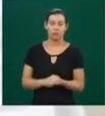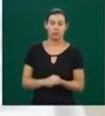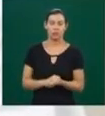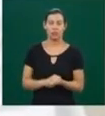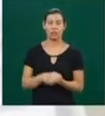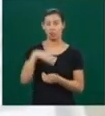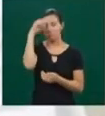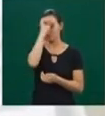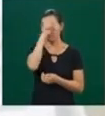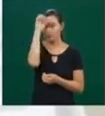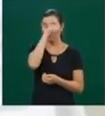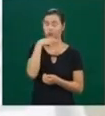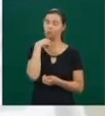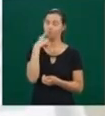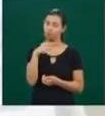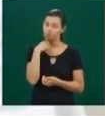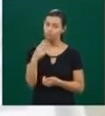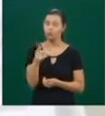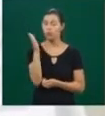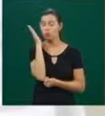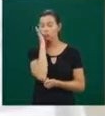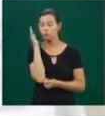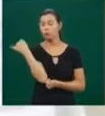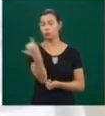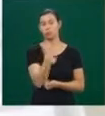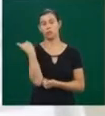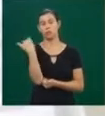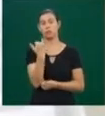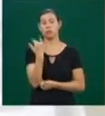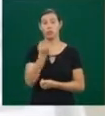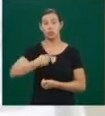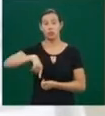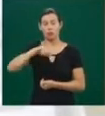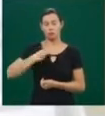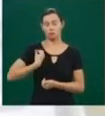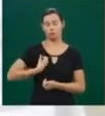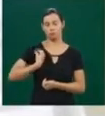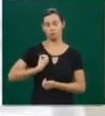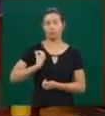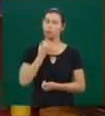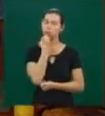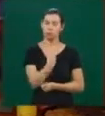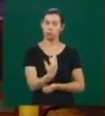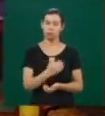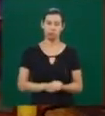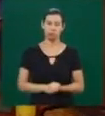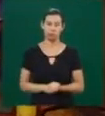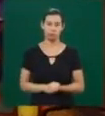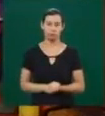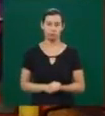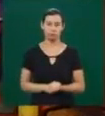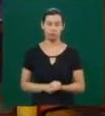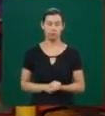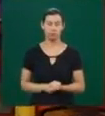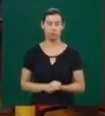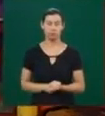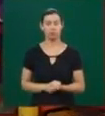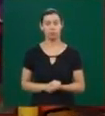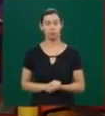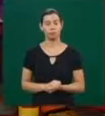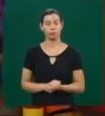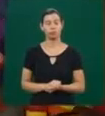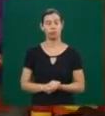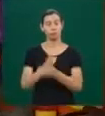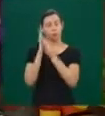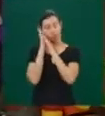aprende. Então, o sono é fundamental para a gente viver e para a gente viver bem. Para uma boa noite de sono, a